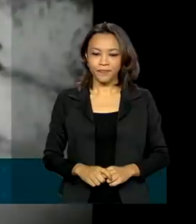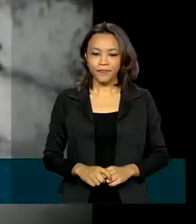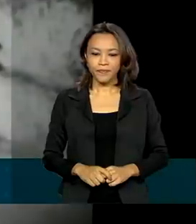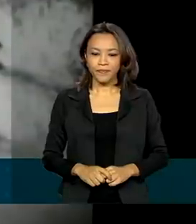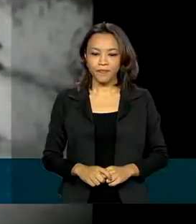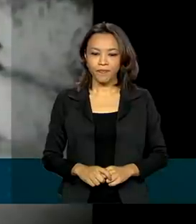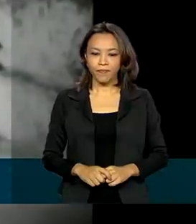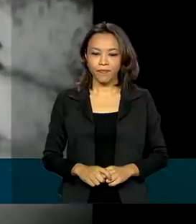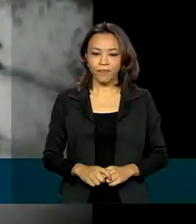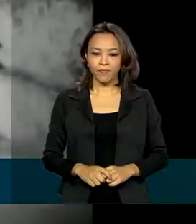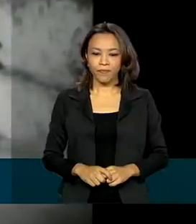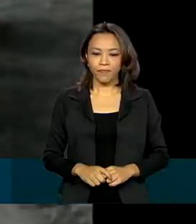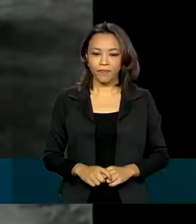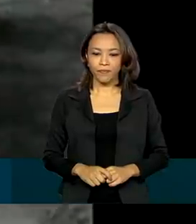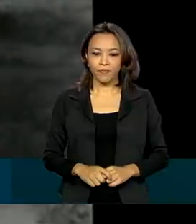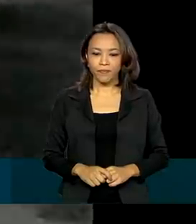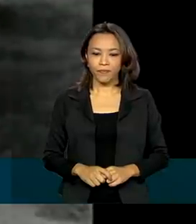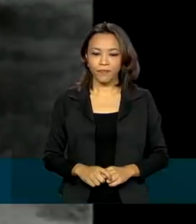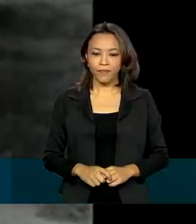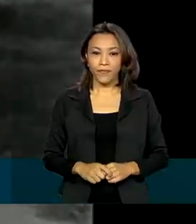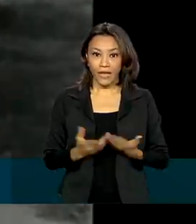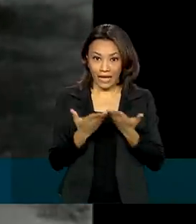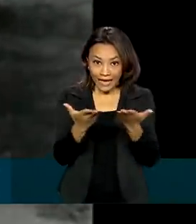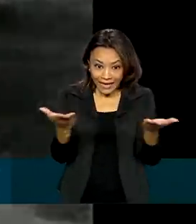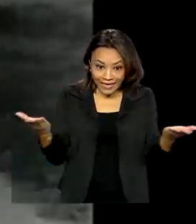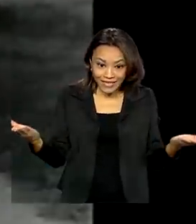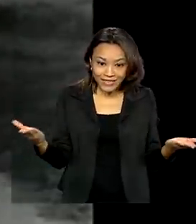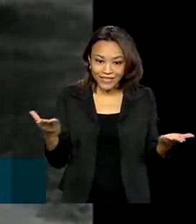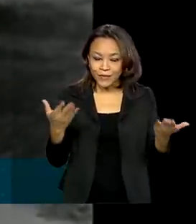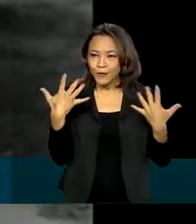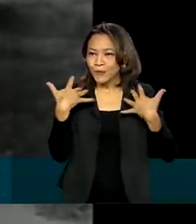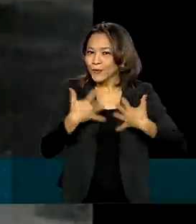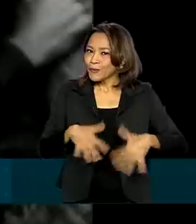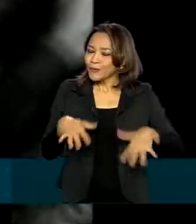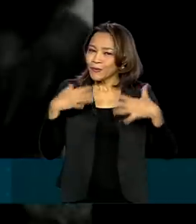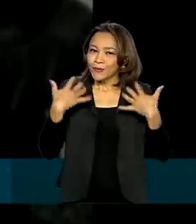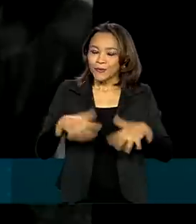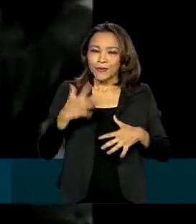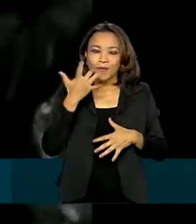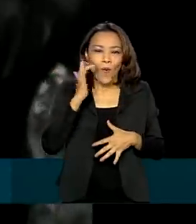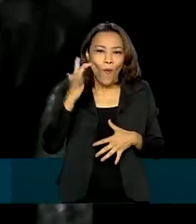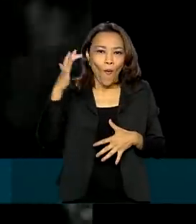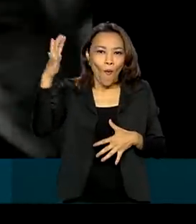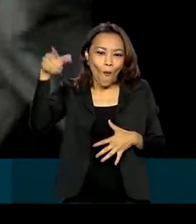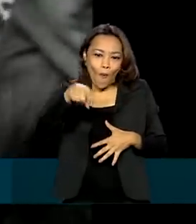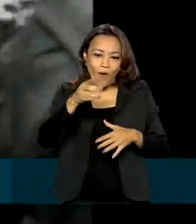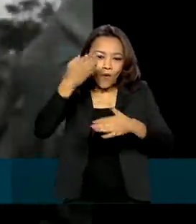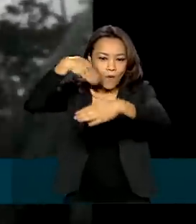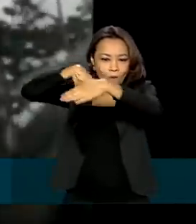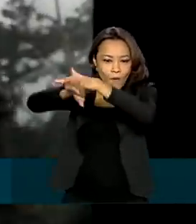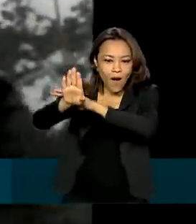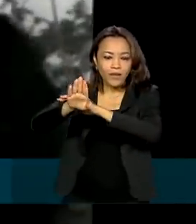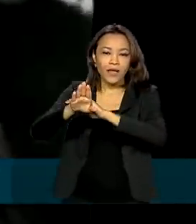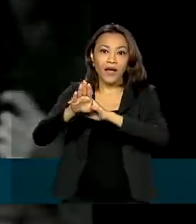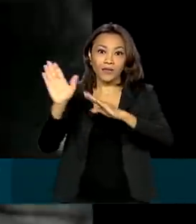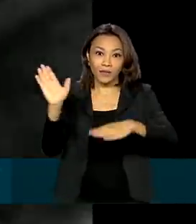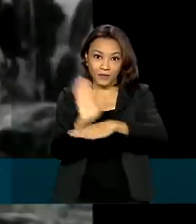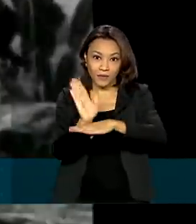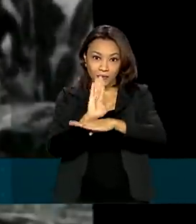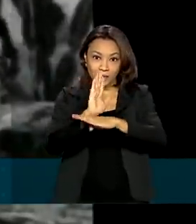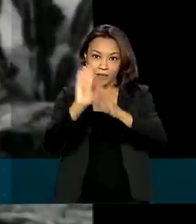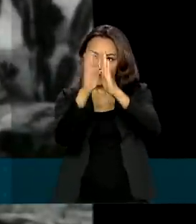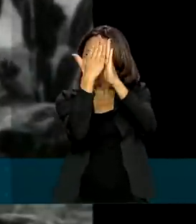Só pode ser essa. Este é um dos tesouros guardados na Cinemateca Brasileira. O pagador de